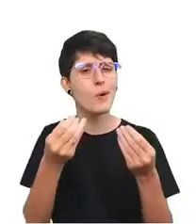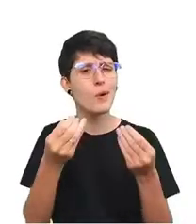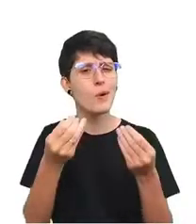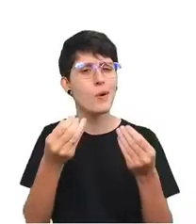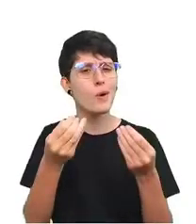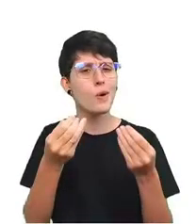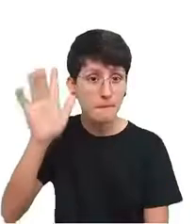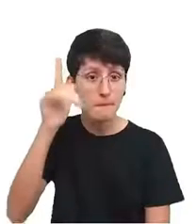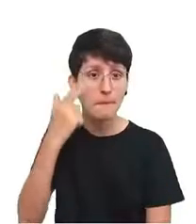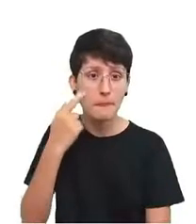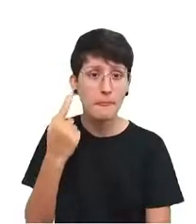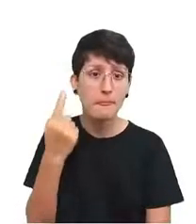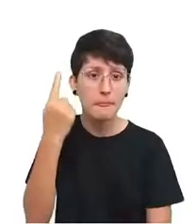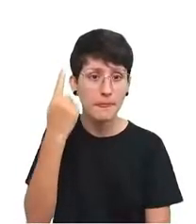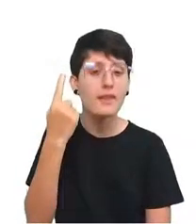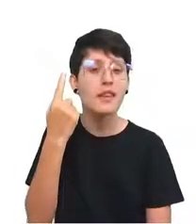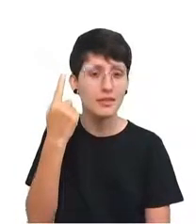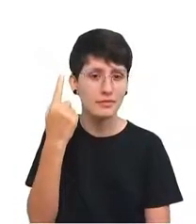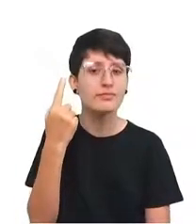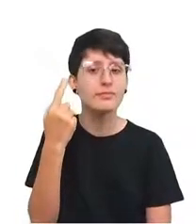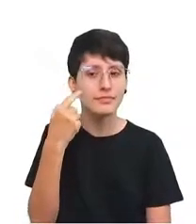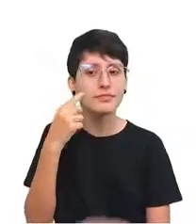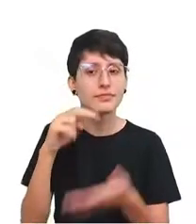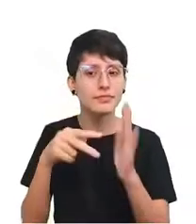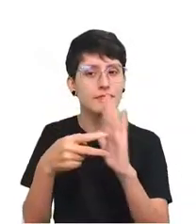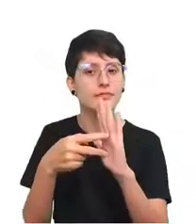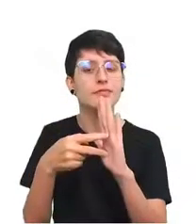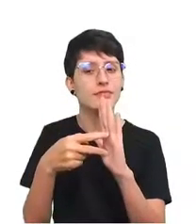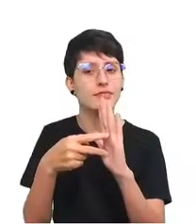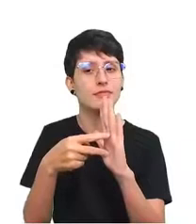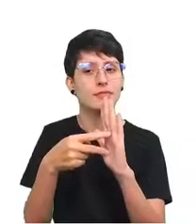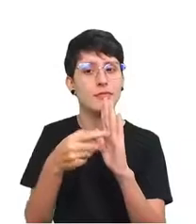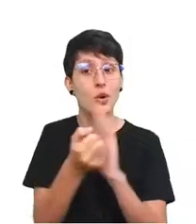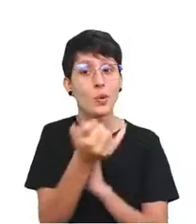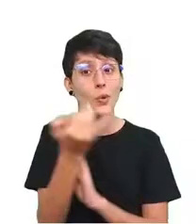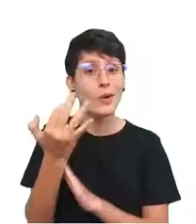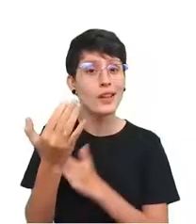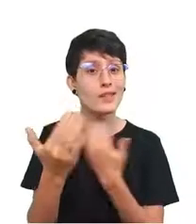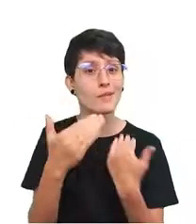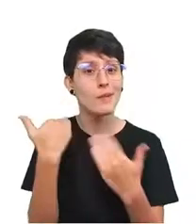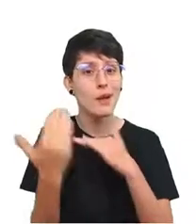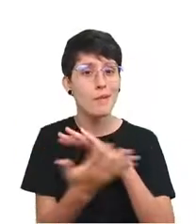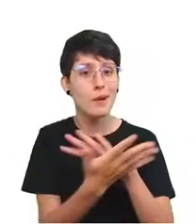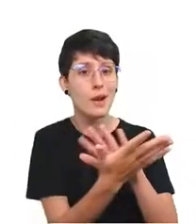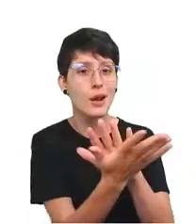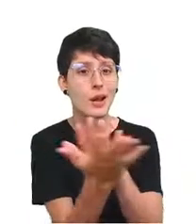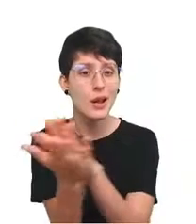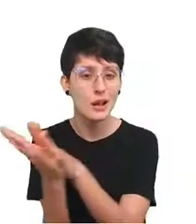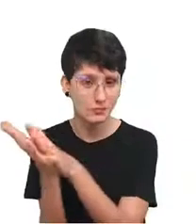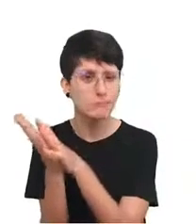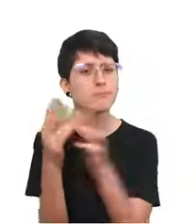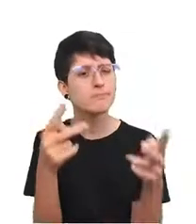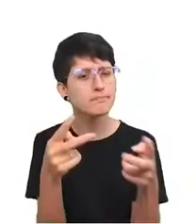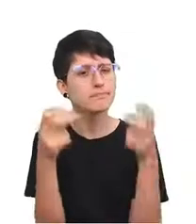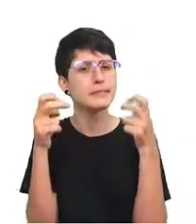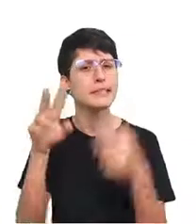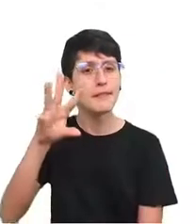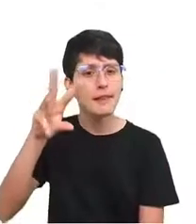o que estimamos, que é a estimativa de mortes dessa forma. E aí vemos que a África e o Sul da Ásia,